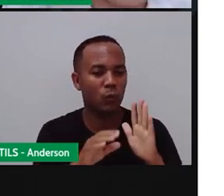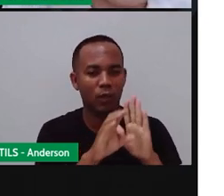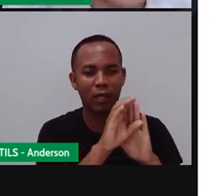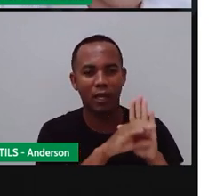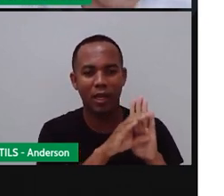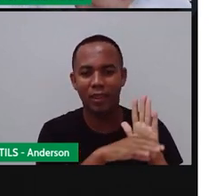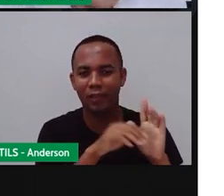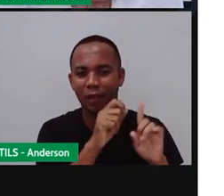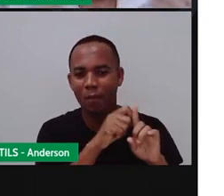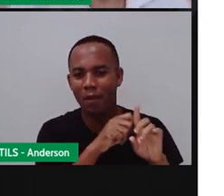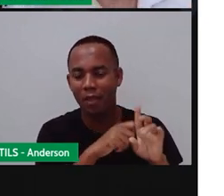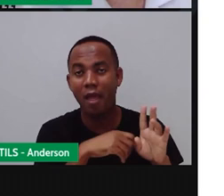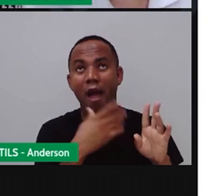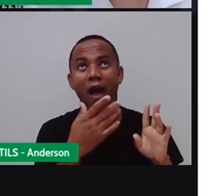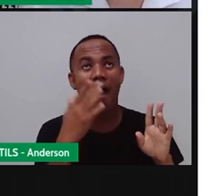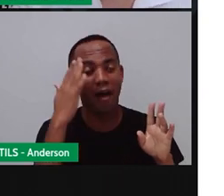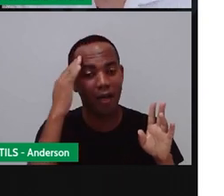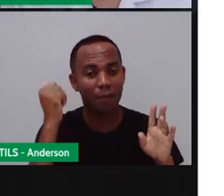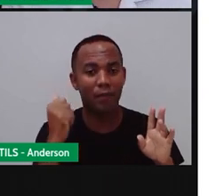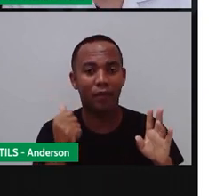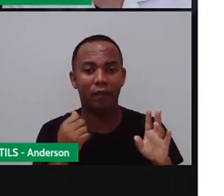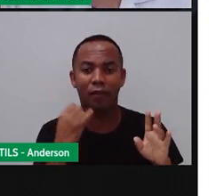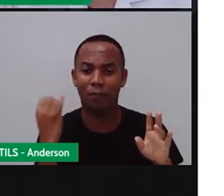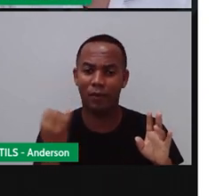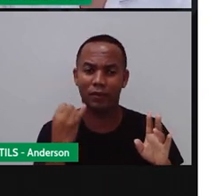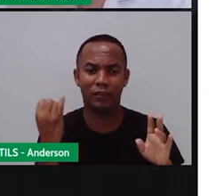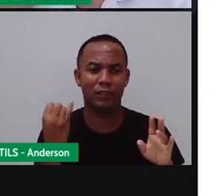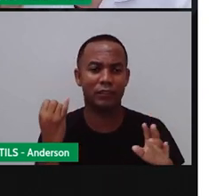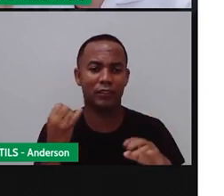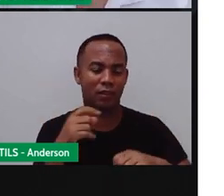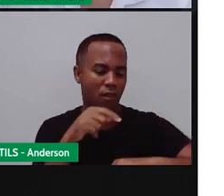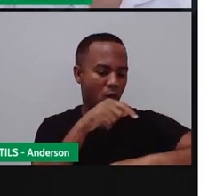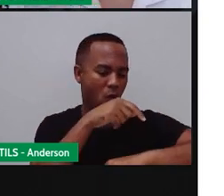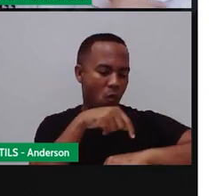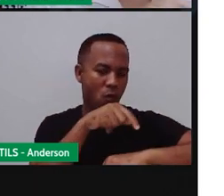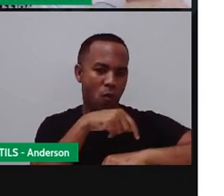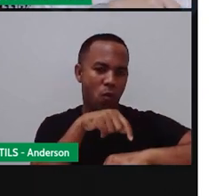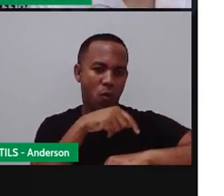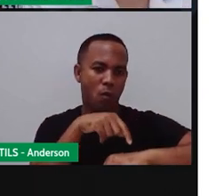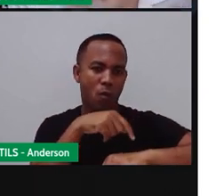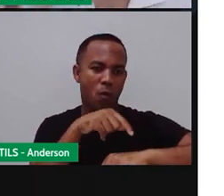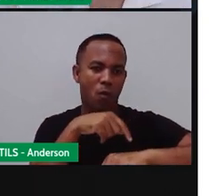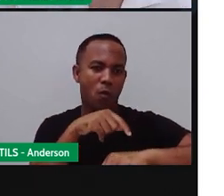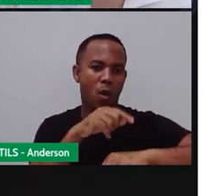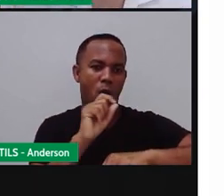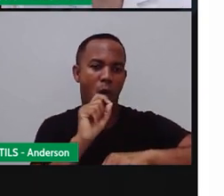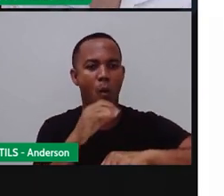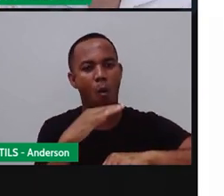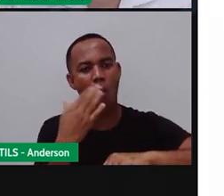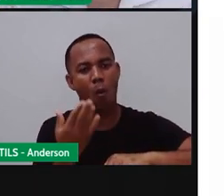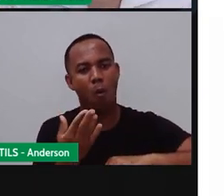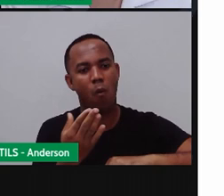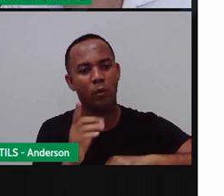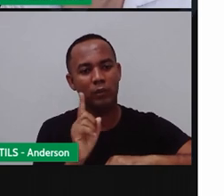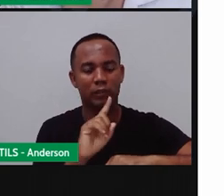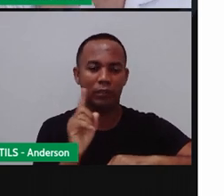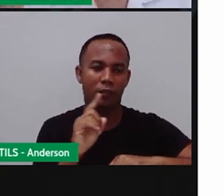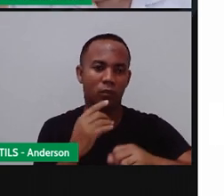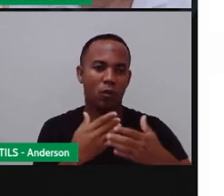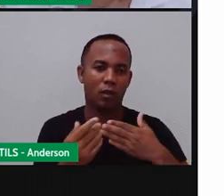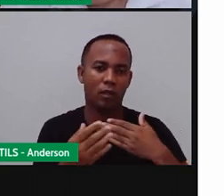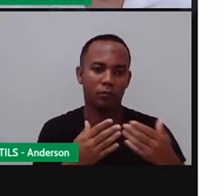e tudo sobre as horas. Não importa se o relógio é digital ou analógico, né? Que é esse relógio de ponteiro aí que vocês conhecem.